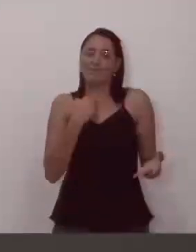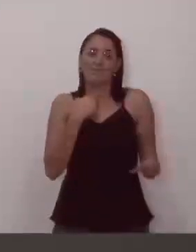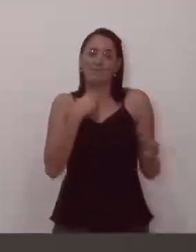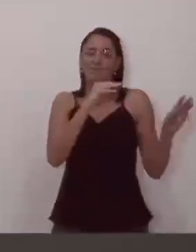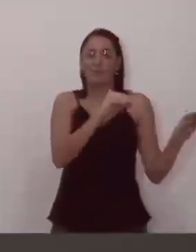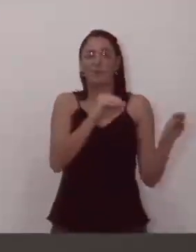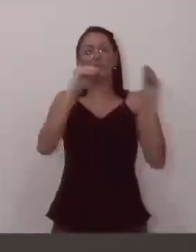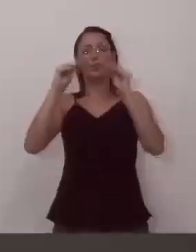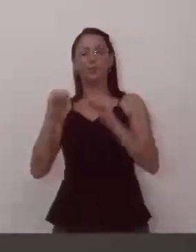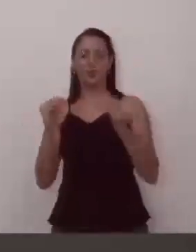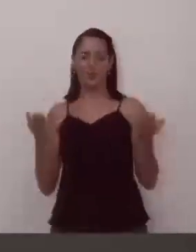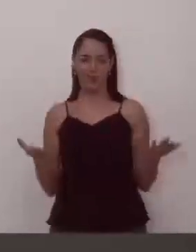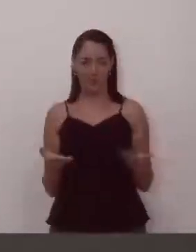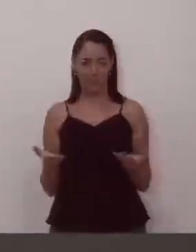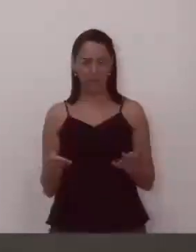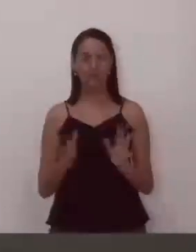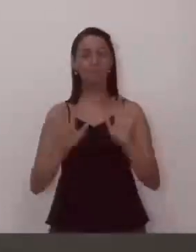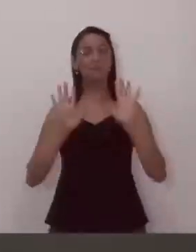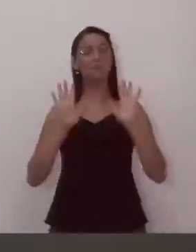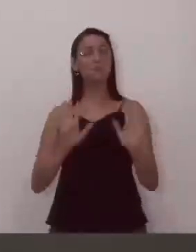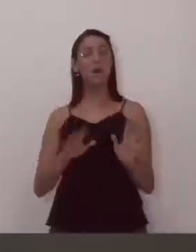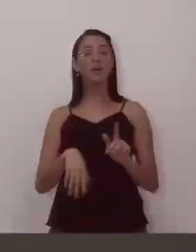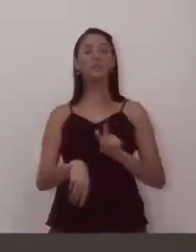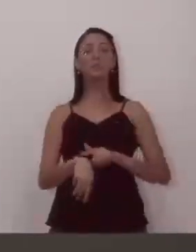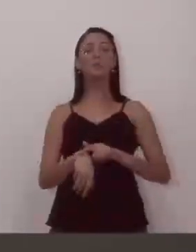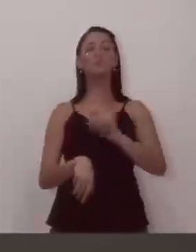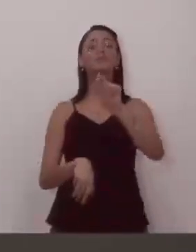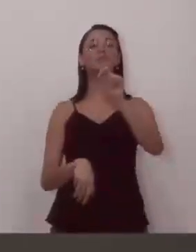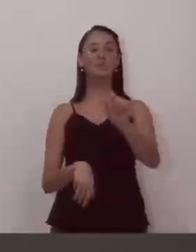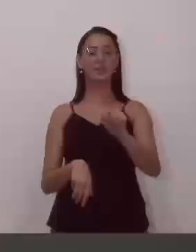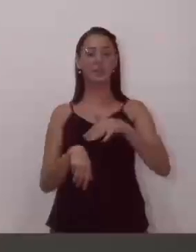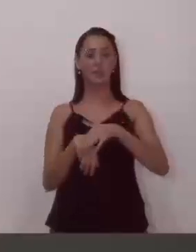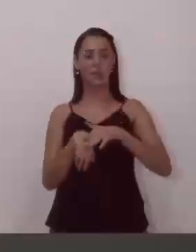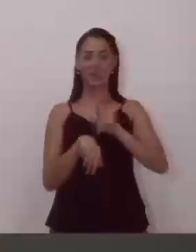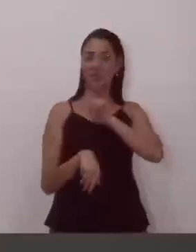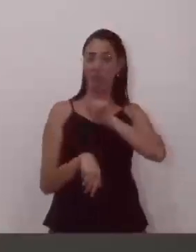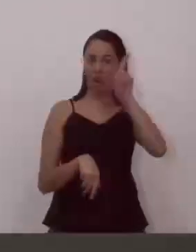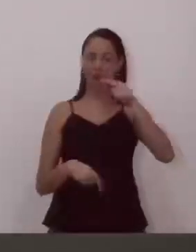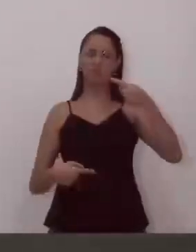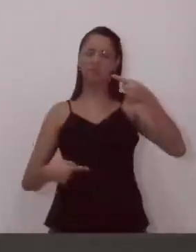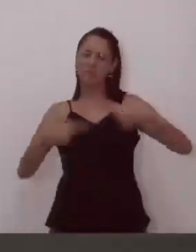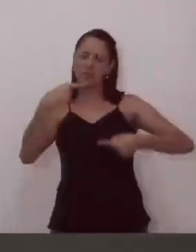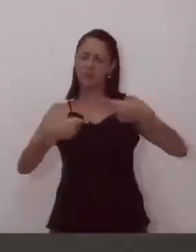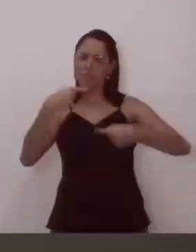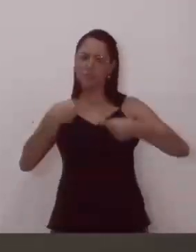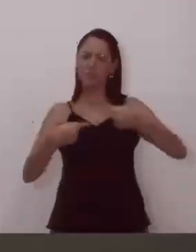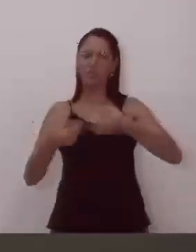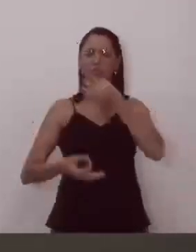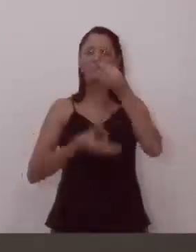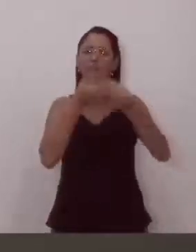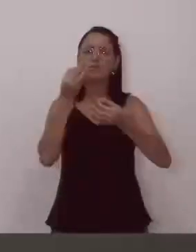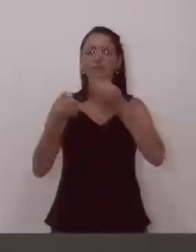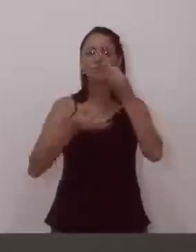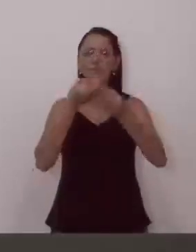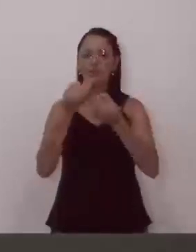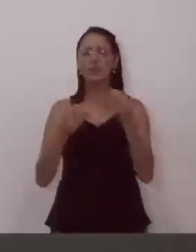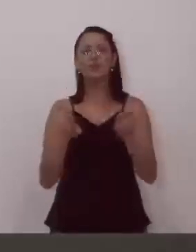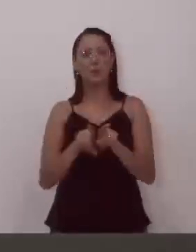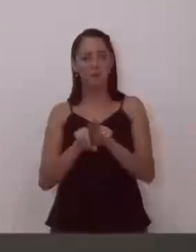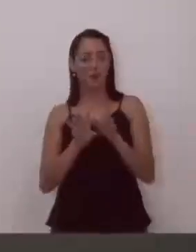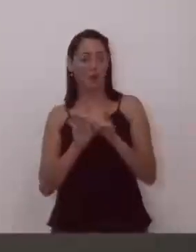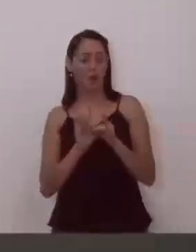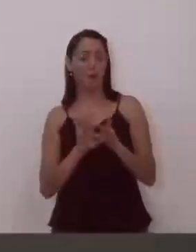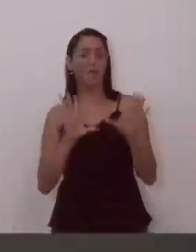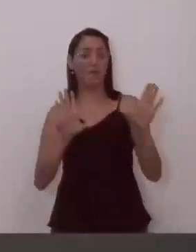sessão, não podia ser ontem. Só que nesse momento está sendo discutido, e com certeza sendo aprovado,